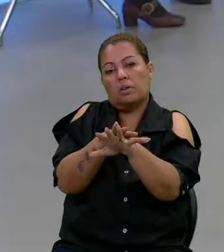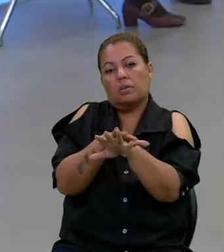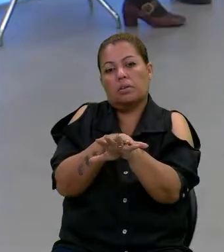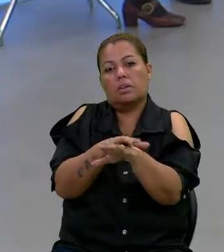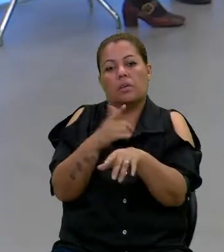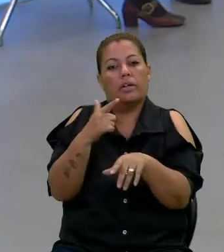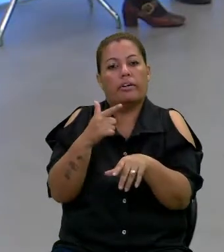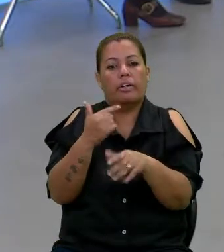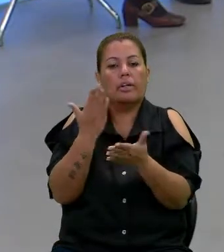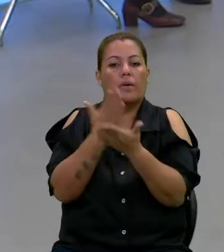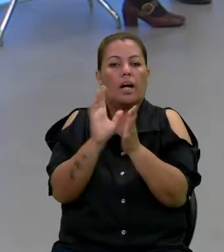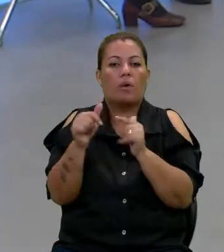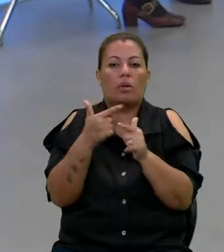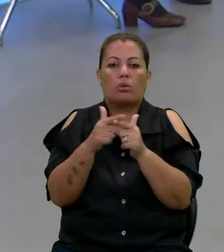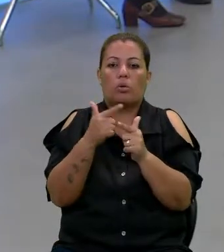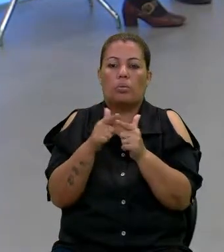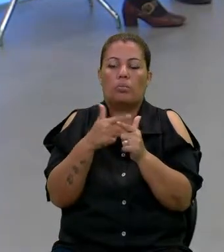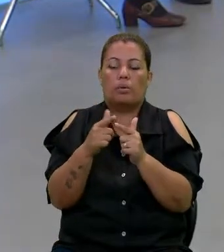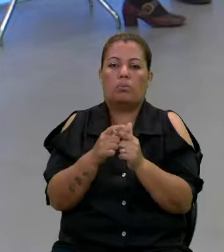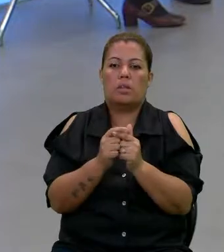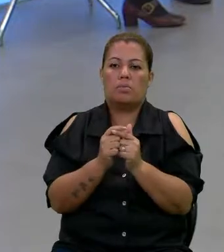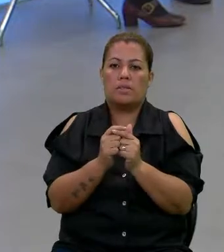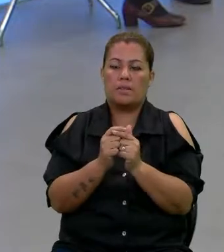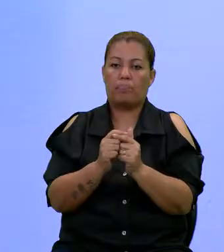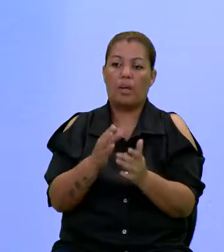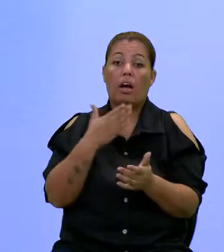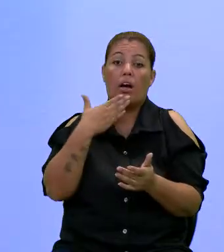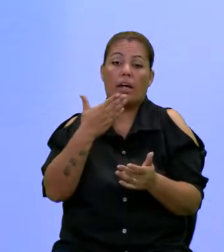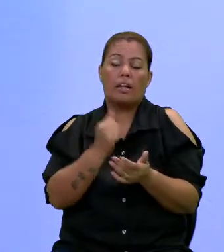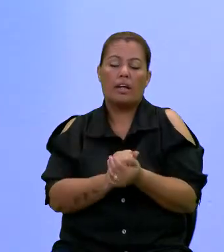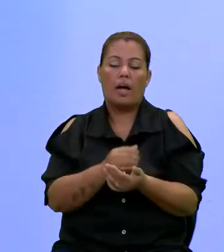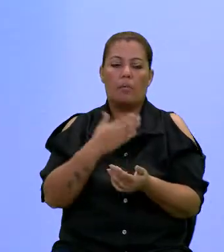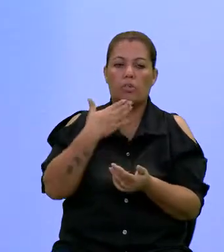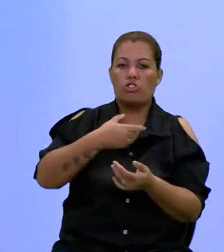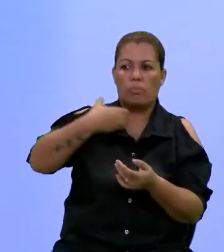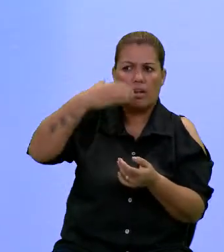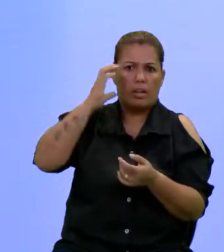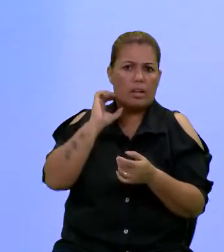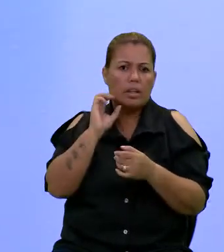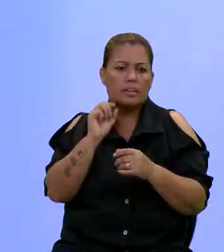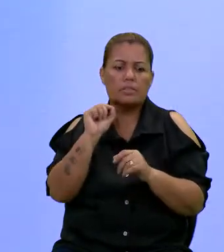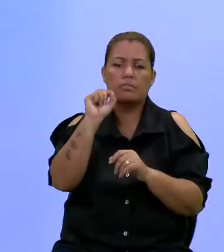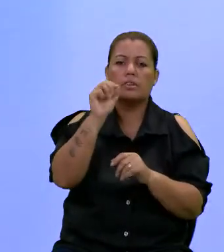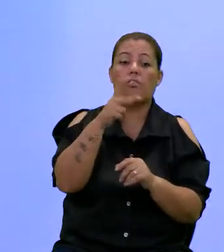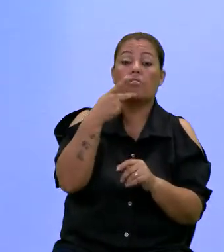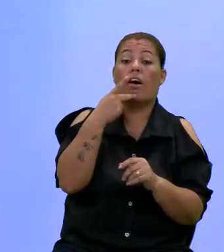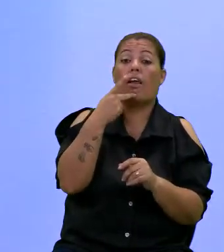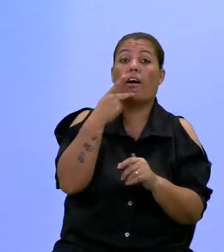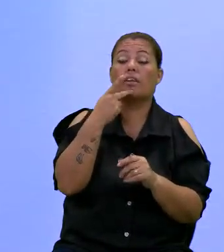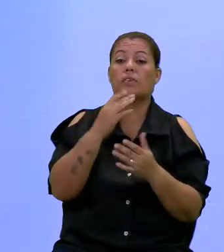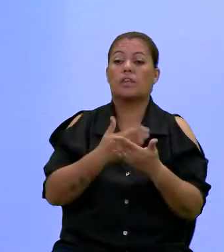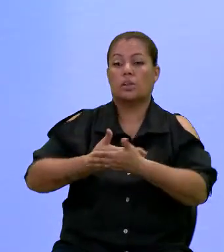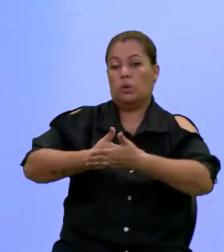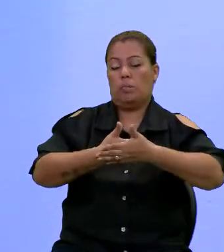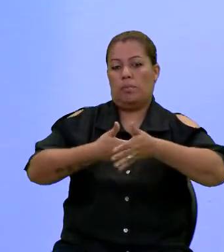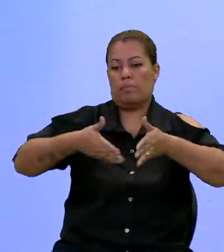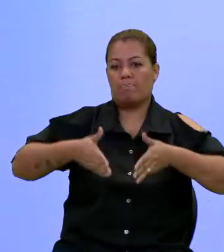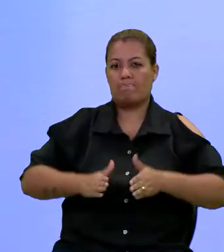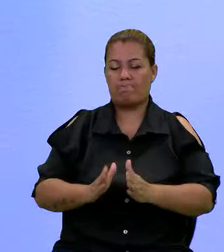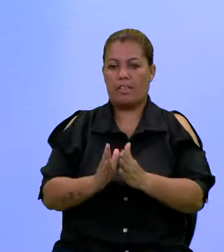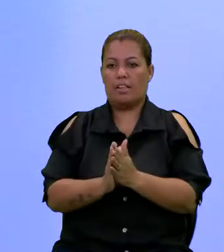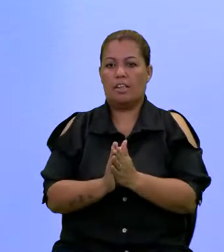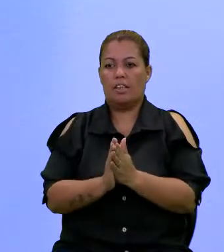uma resolução de problemas, simplesmente. Eu queria, Cris, que você falasse para a gente quando a sua bebê nasceu,